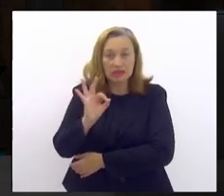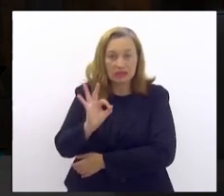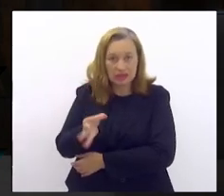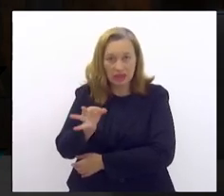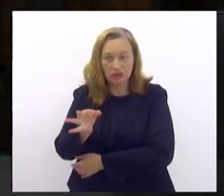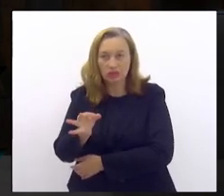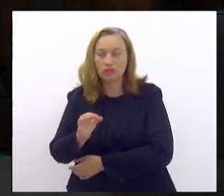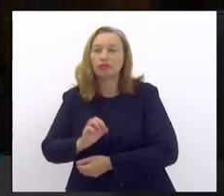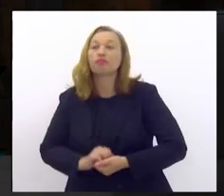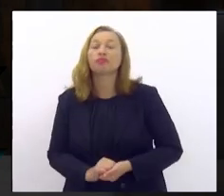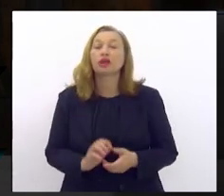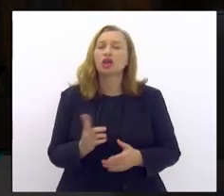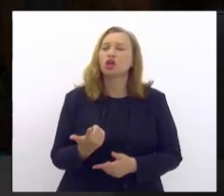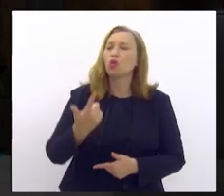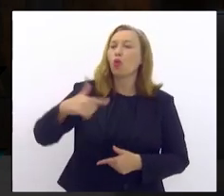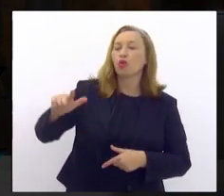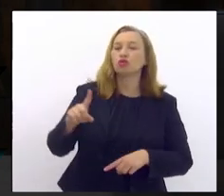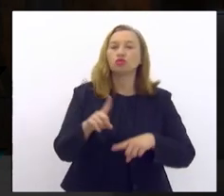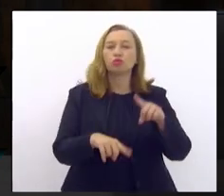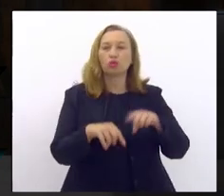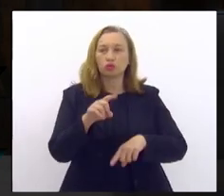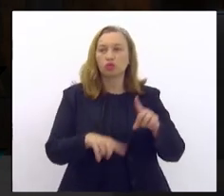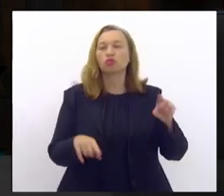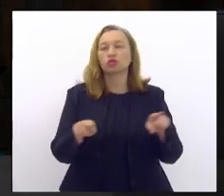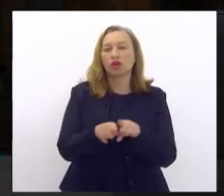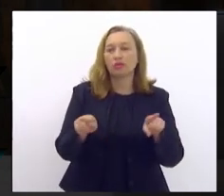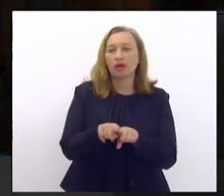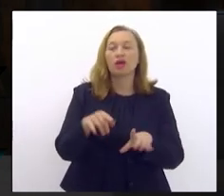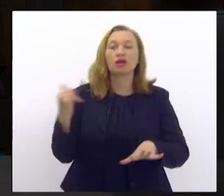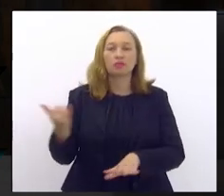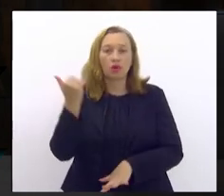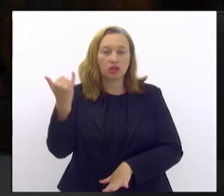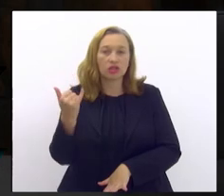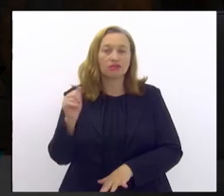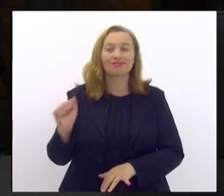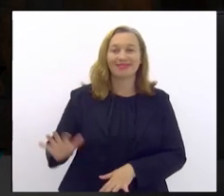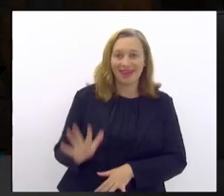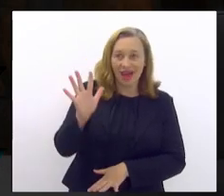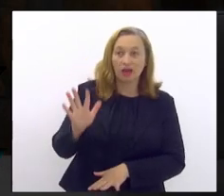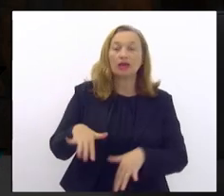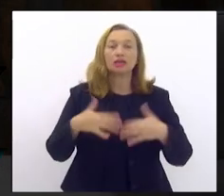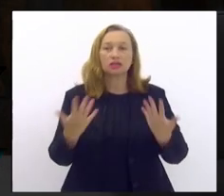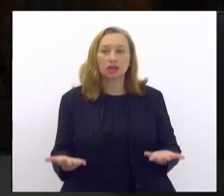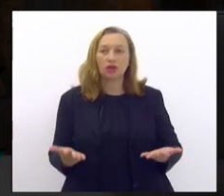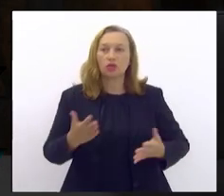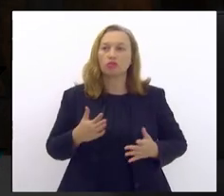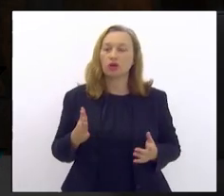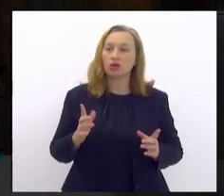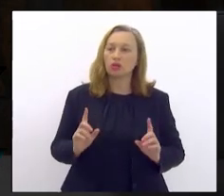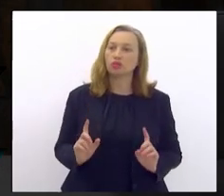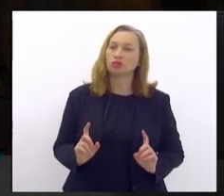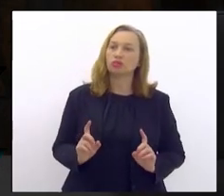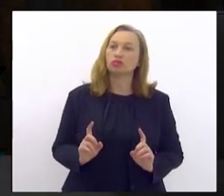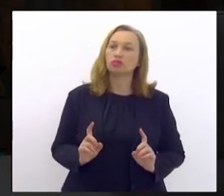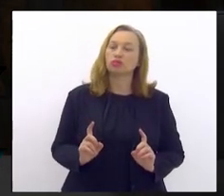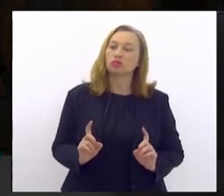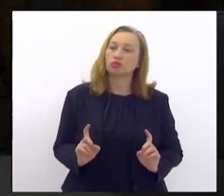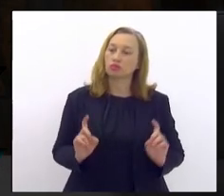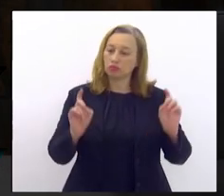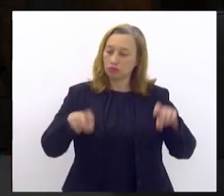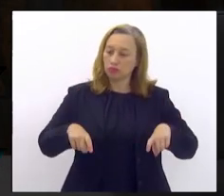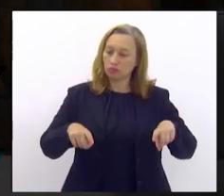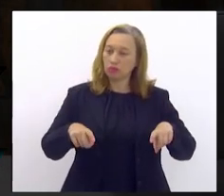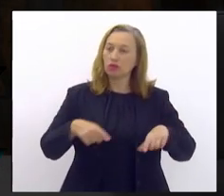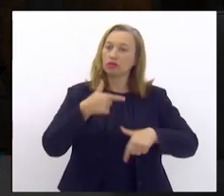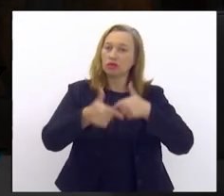e entre outros equipamentos que são extremamente caros. Então, também, o meu gabinete está trabalhando para um projeto de